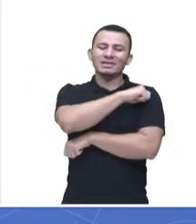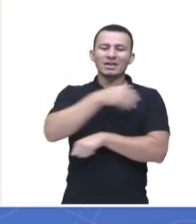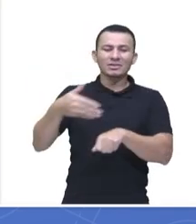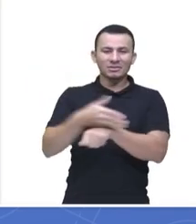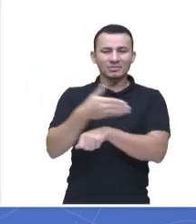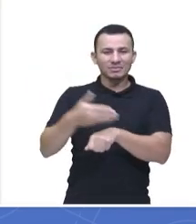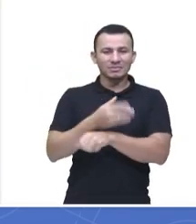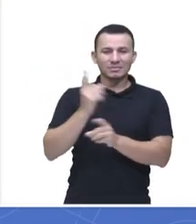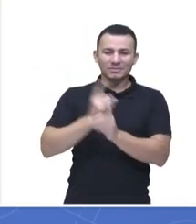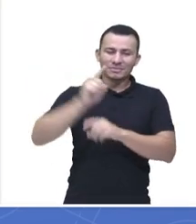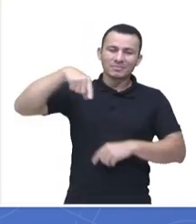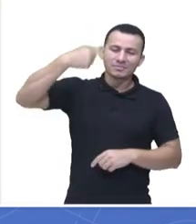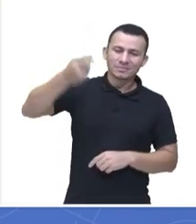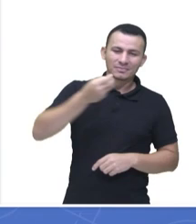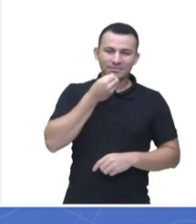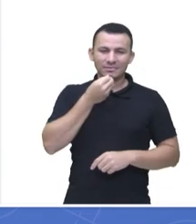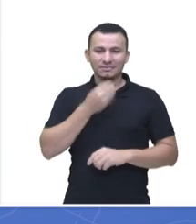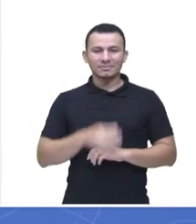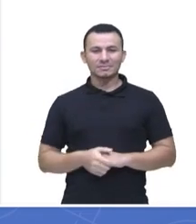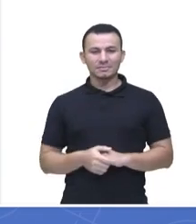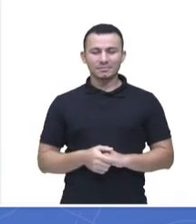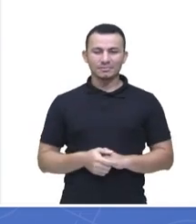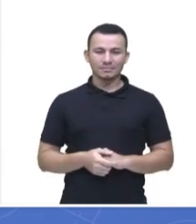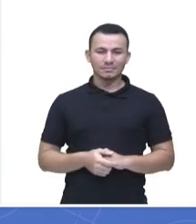e a gente se vê numa próxima oportunidade.